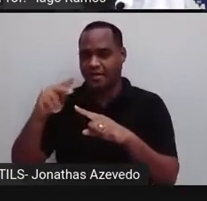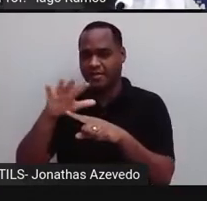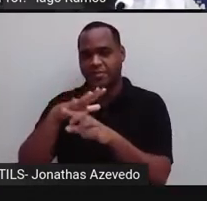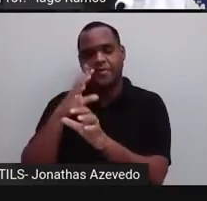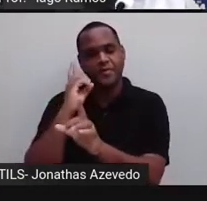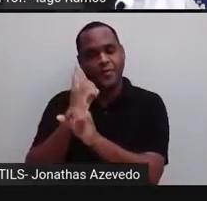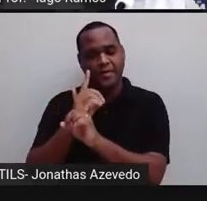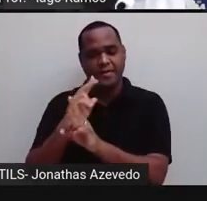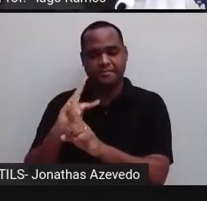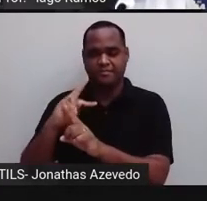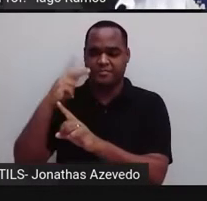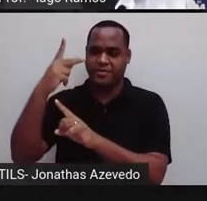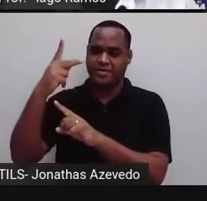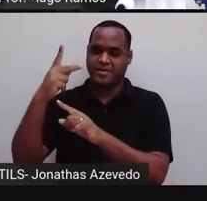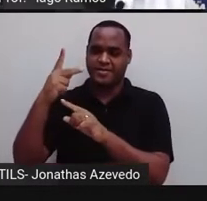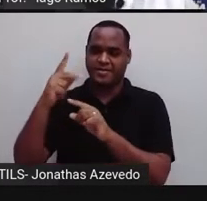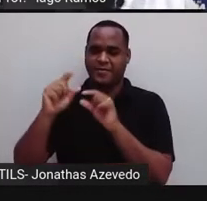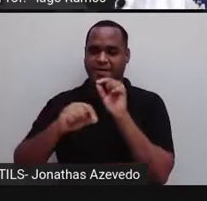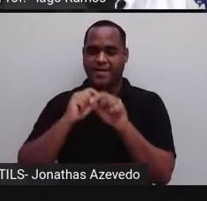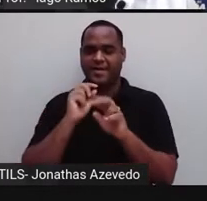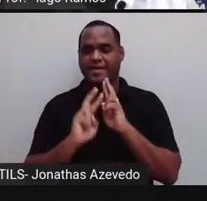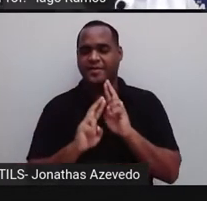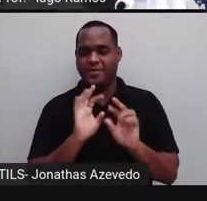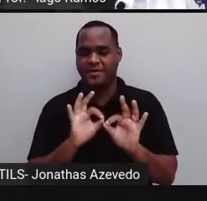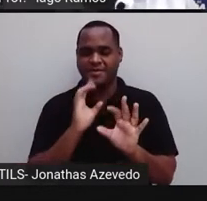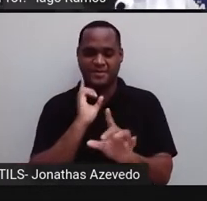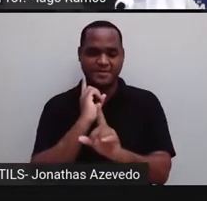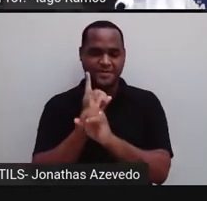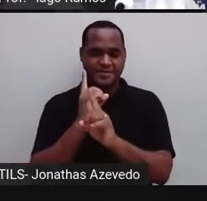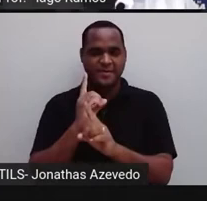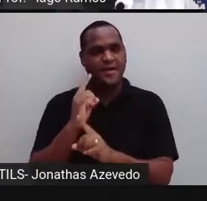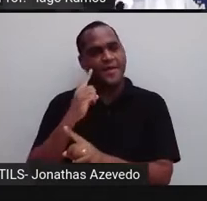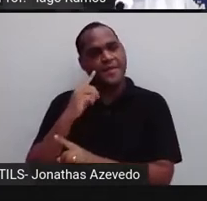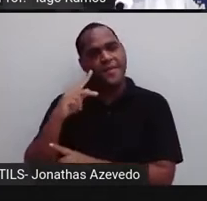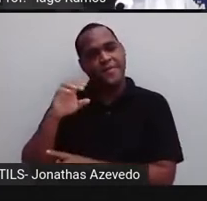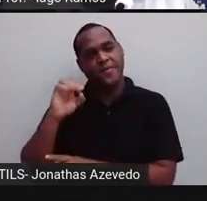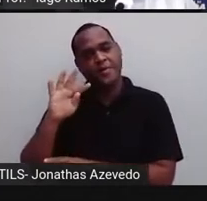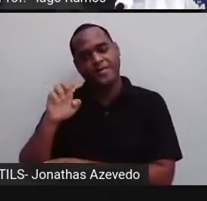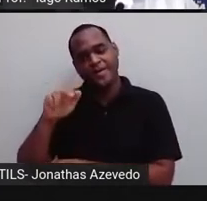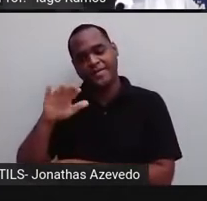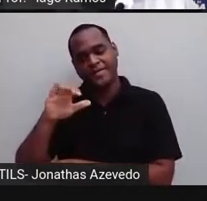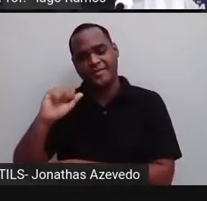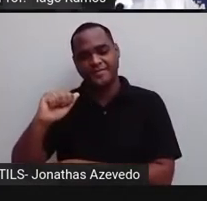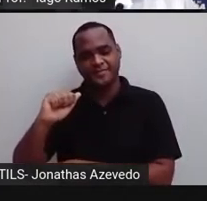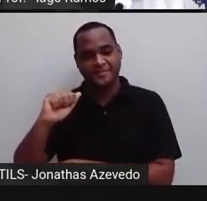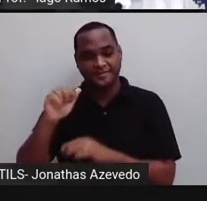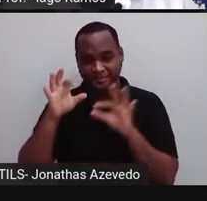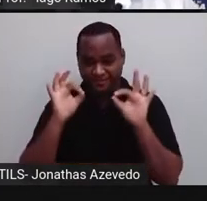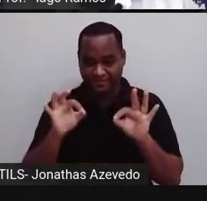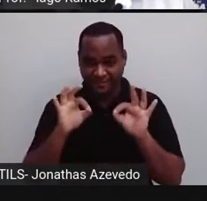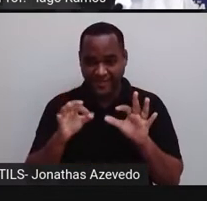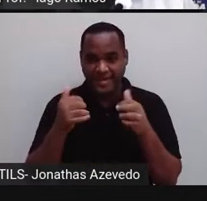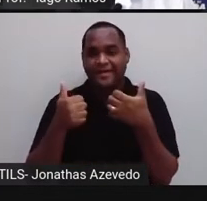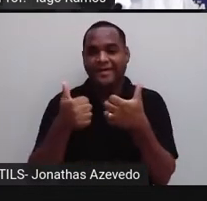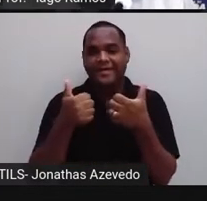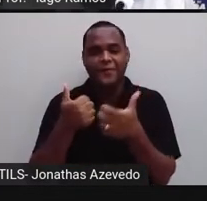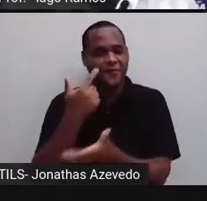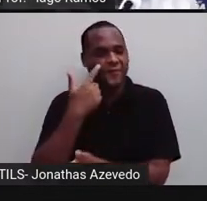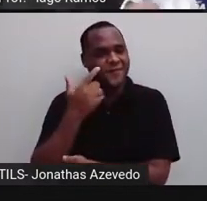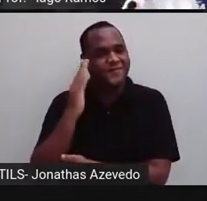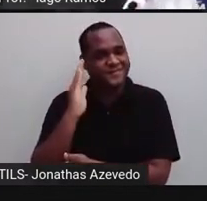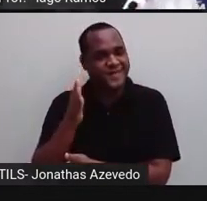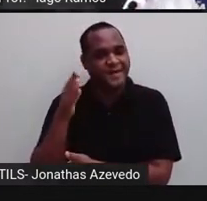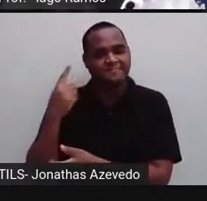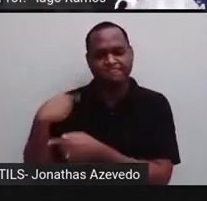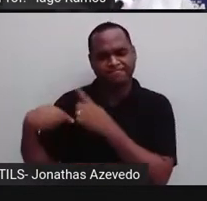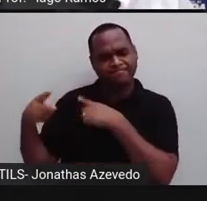gente encontrar esse resultado, tá bom? Que é chamado de potenciar, certo? A gente viu isso aí em